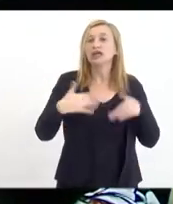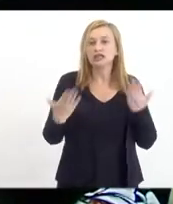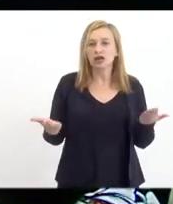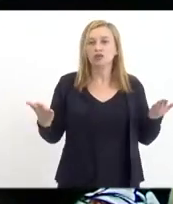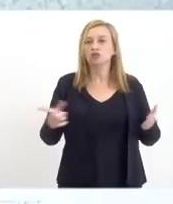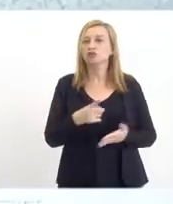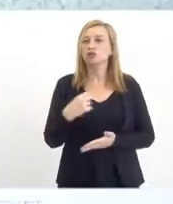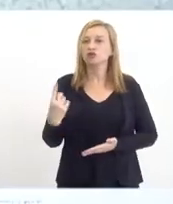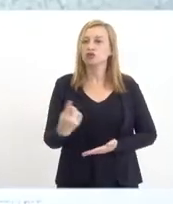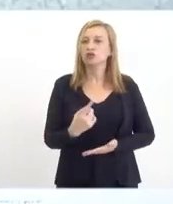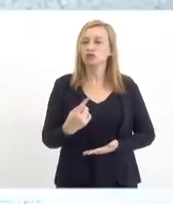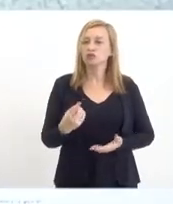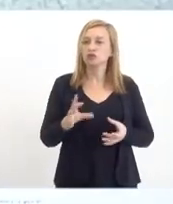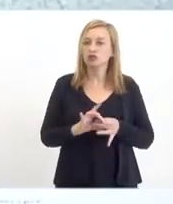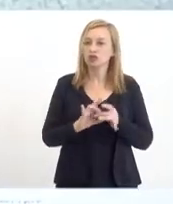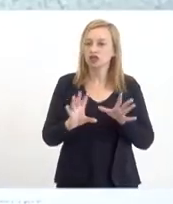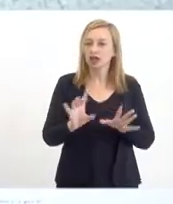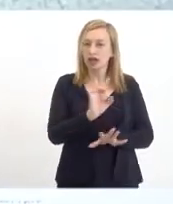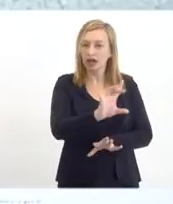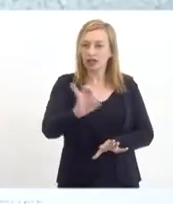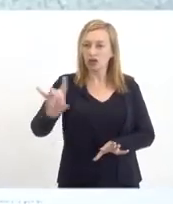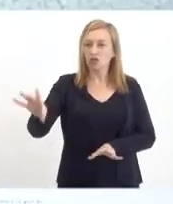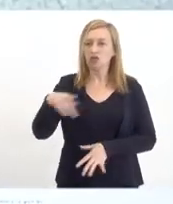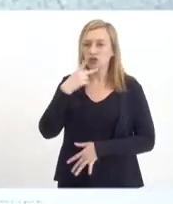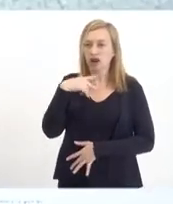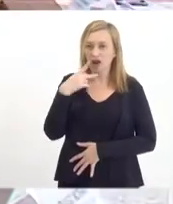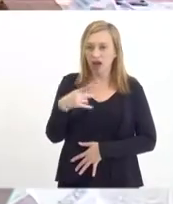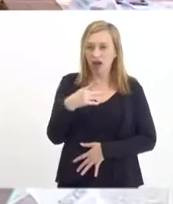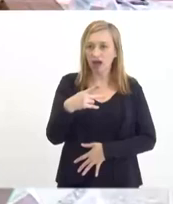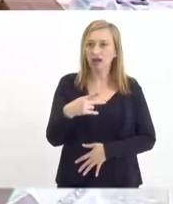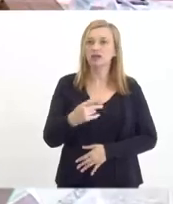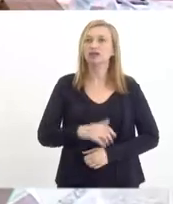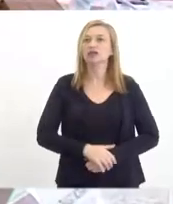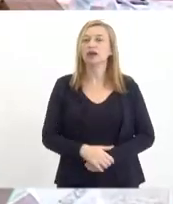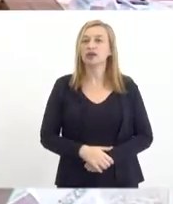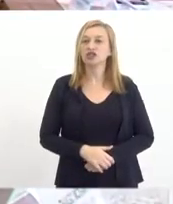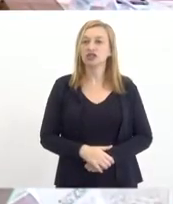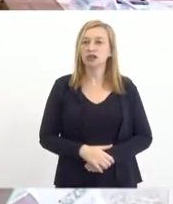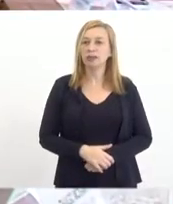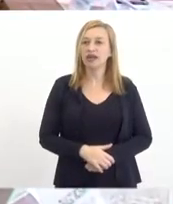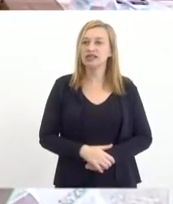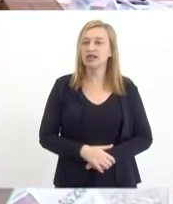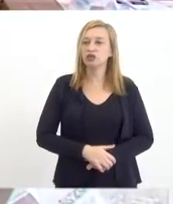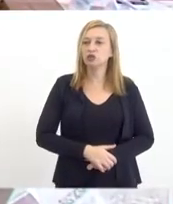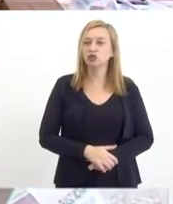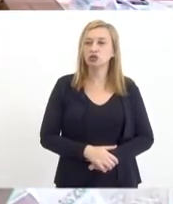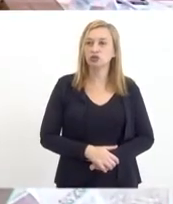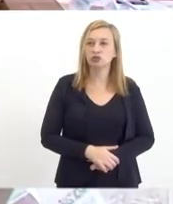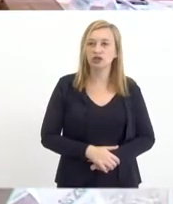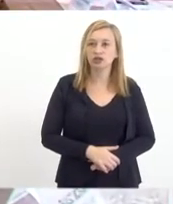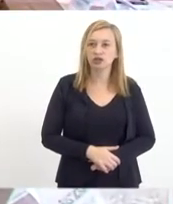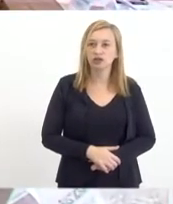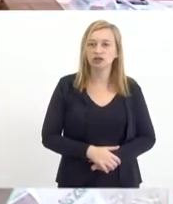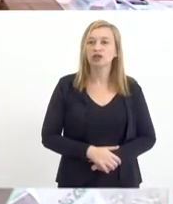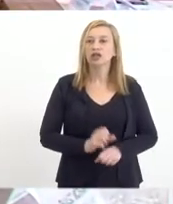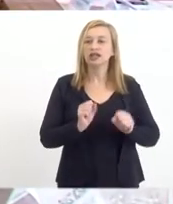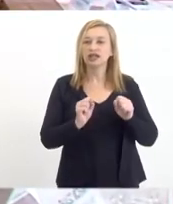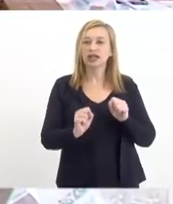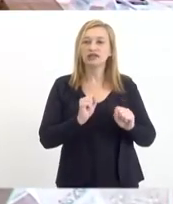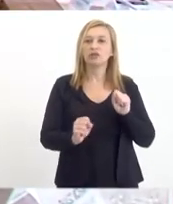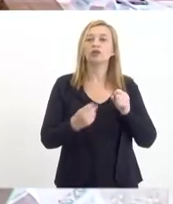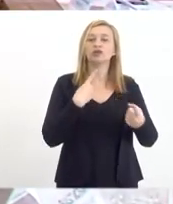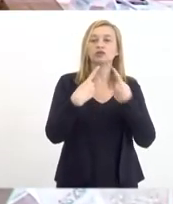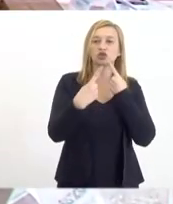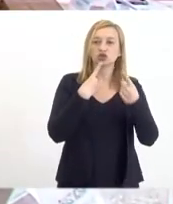vamos conceder a palavra a todos aqui que estão conosco, que queiram usar. É fundamental que a gente possa discutir a